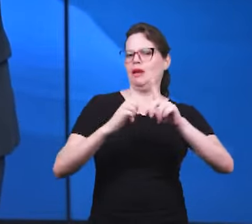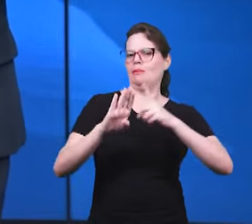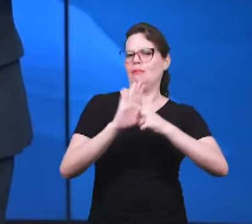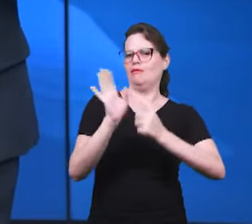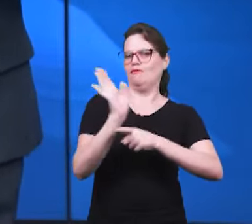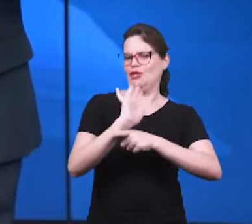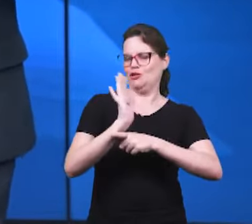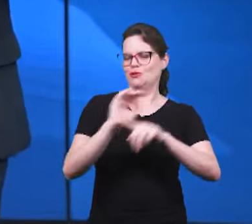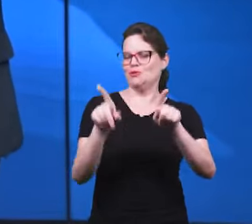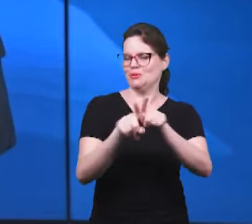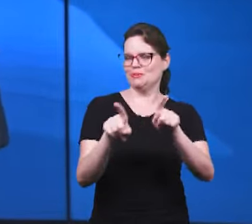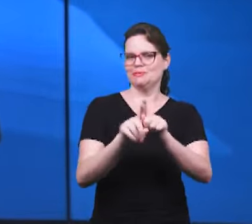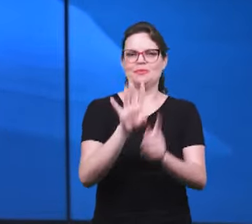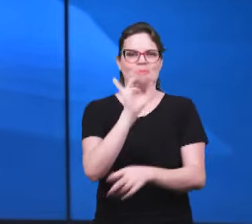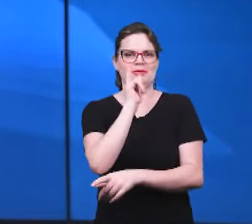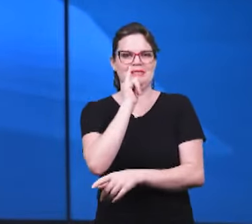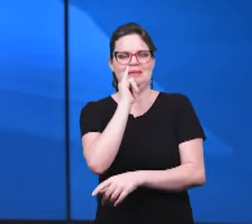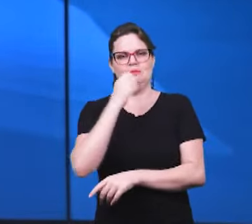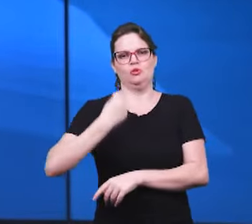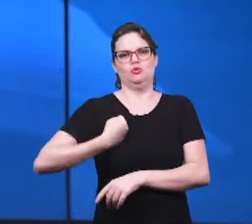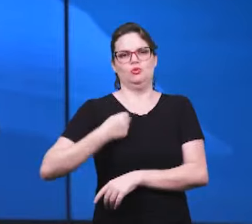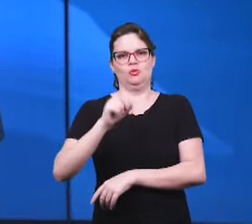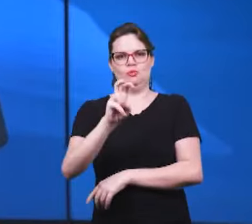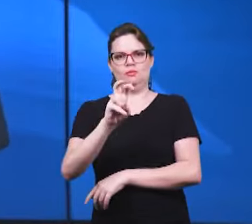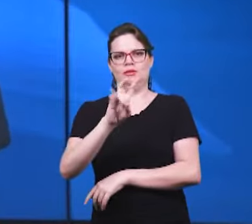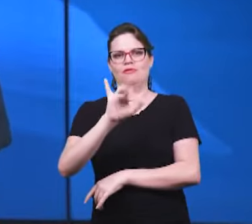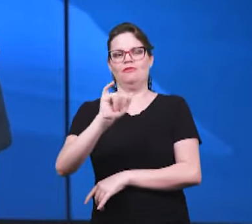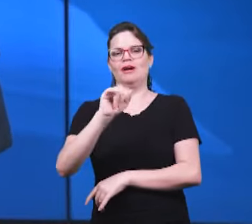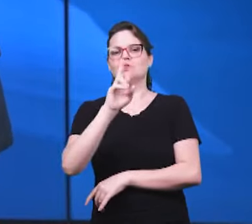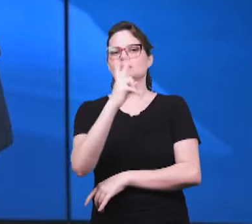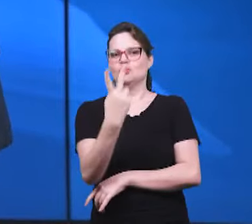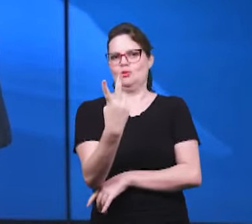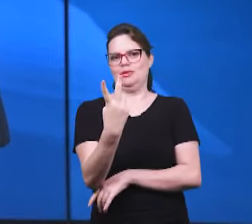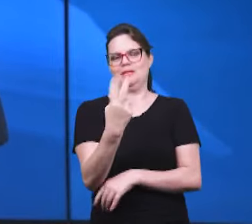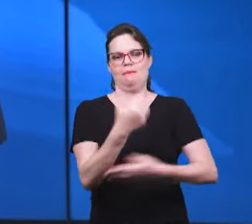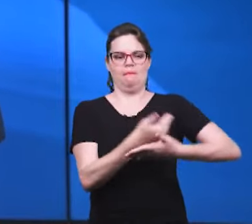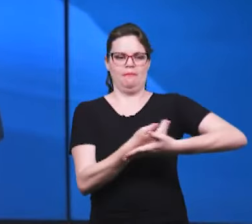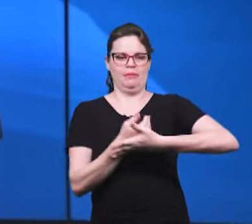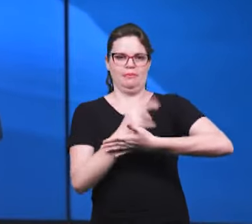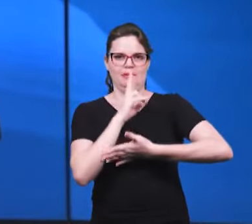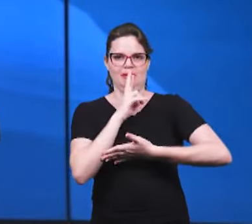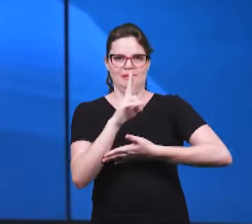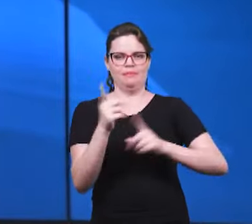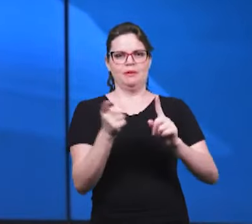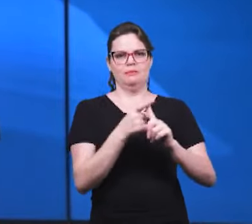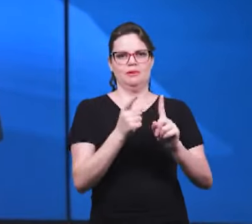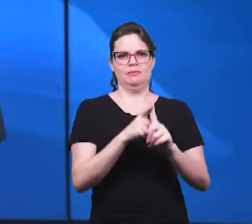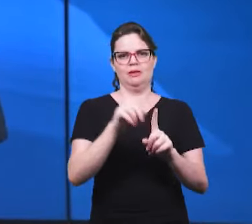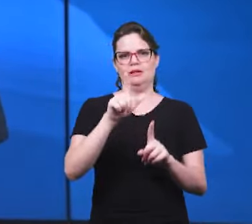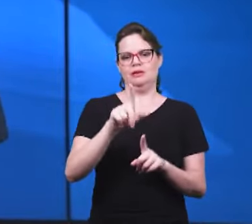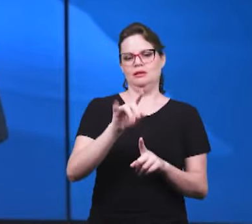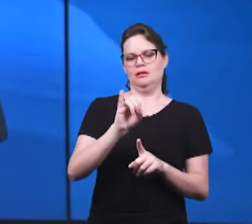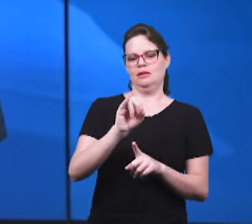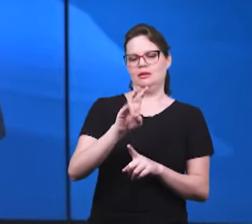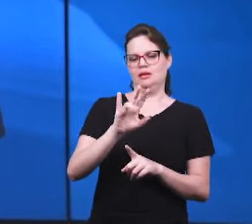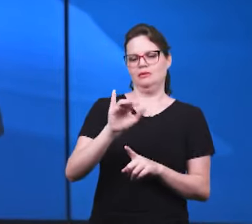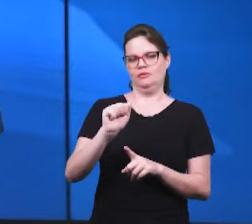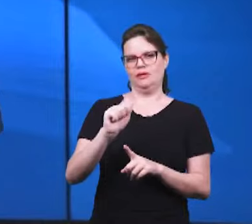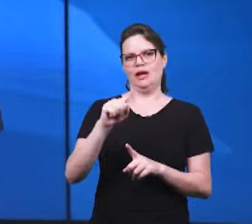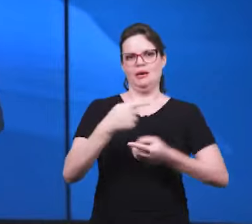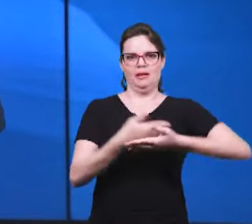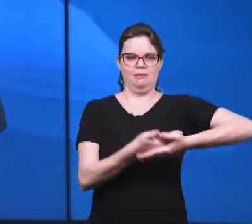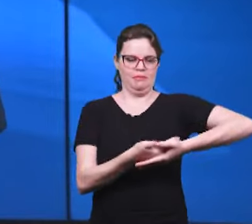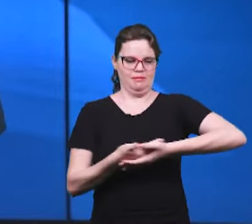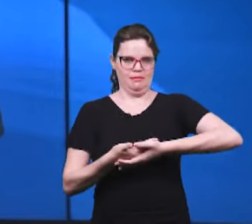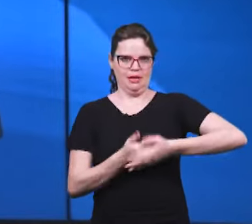por exemplo a pergunta 5 vai ser respondida por dois dois bebês primeiro a Lívia a Lívia Liz ela é